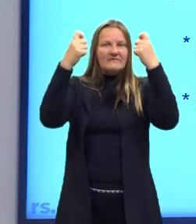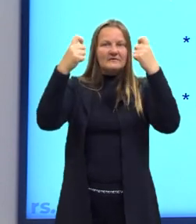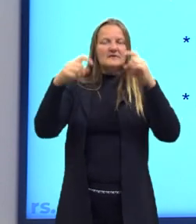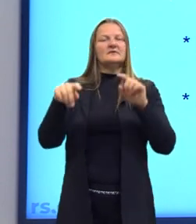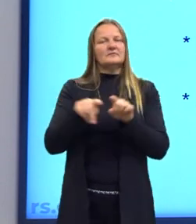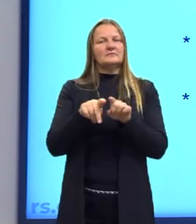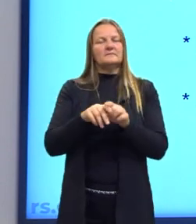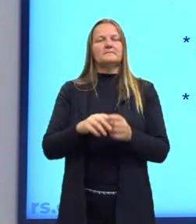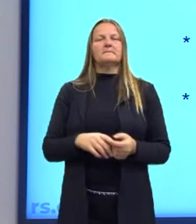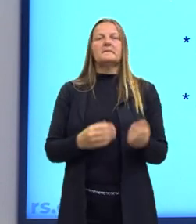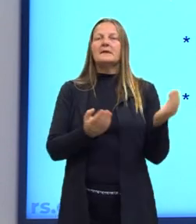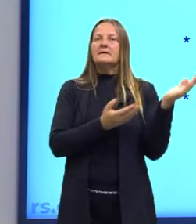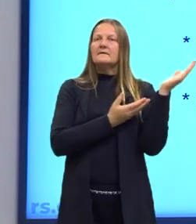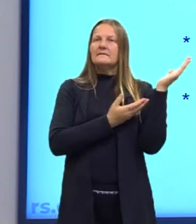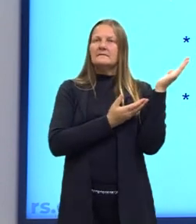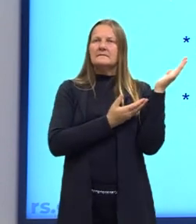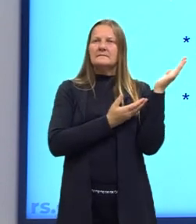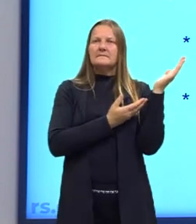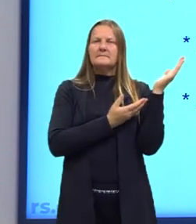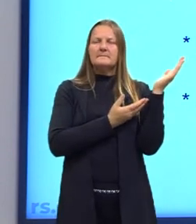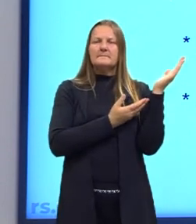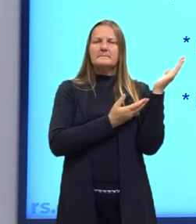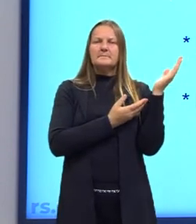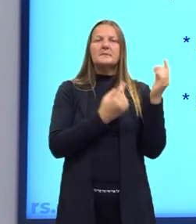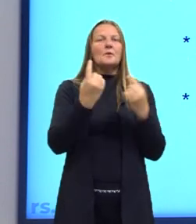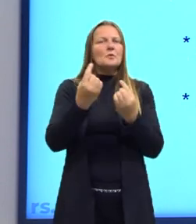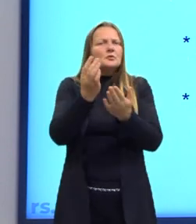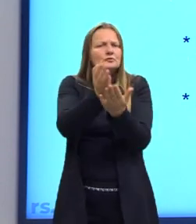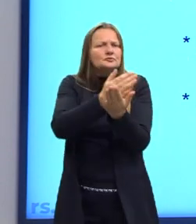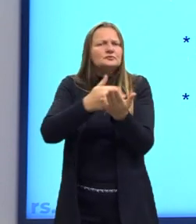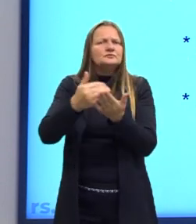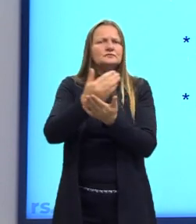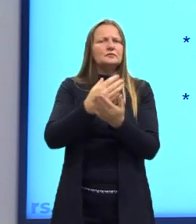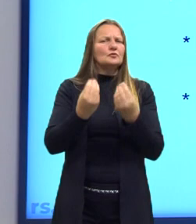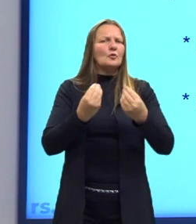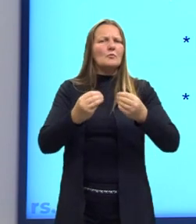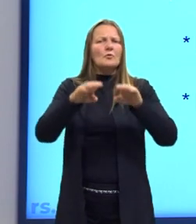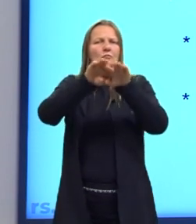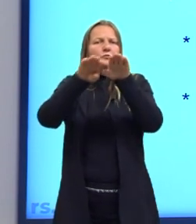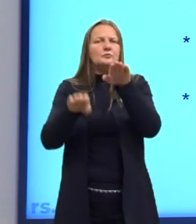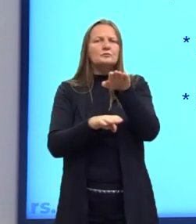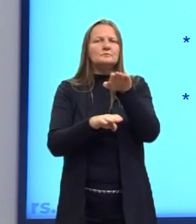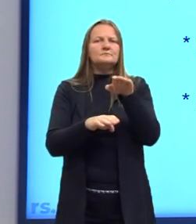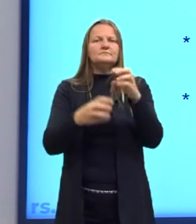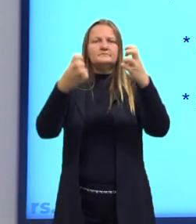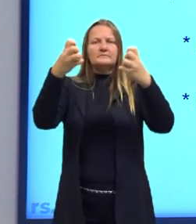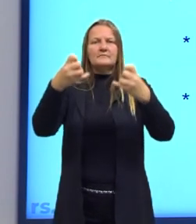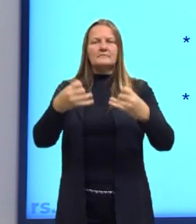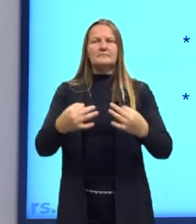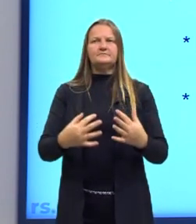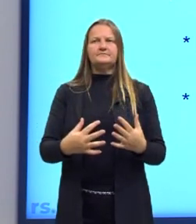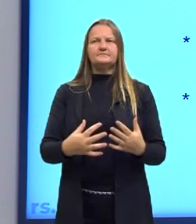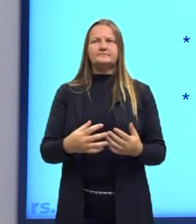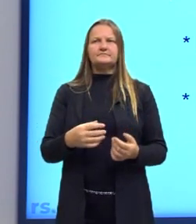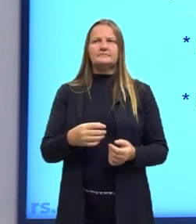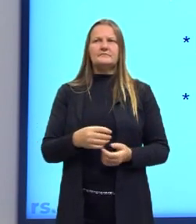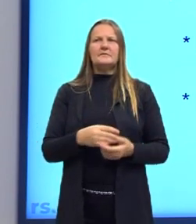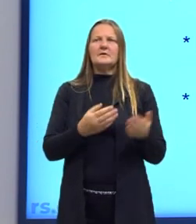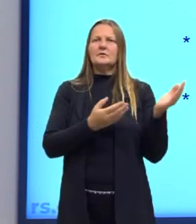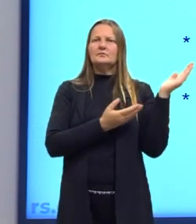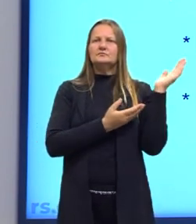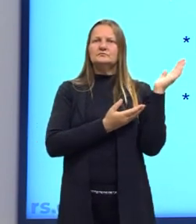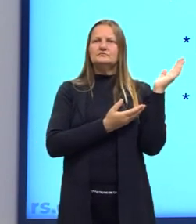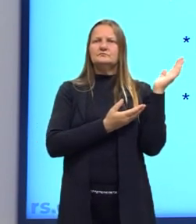Nós temos aqui algumas divisões sobre a questão da desigualdade. Esse ator fala, esse John fala